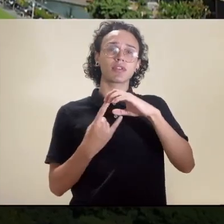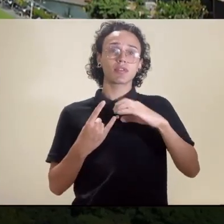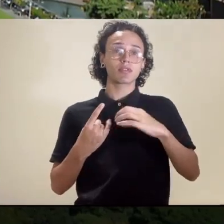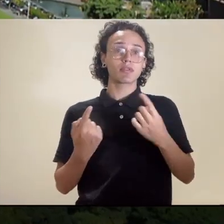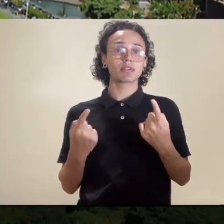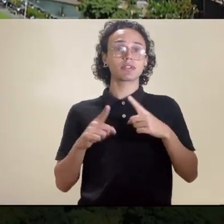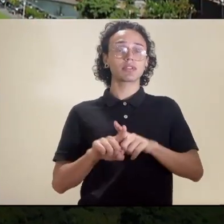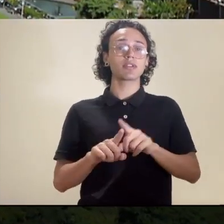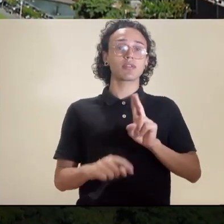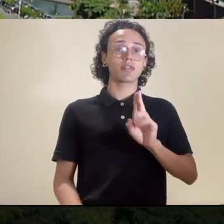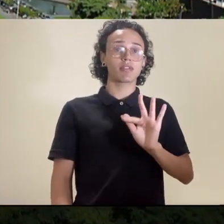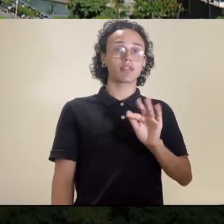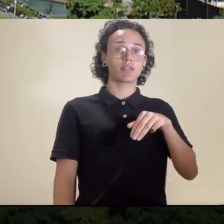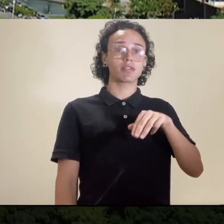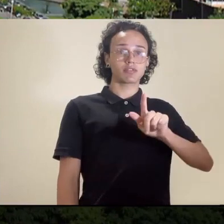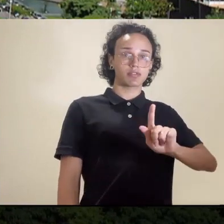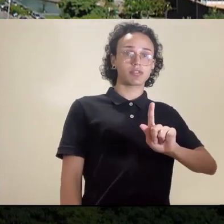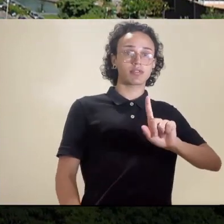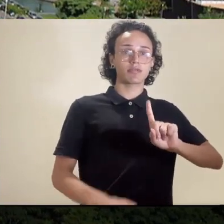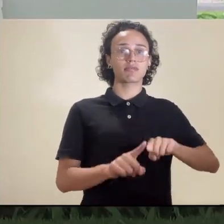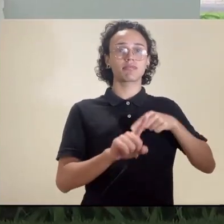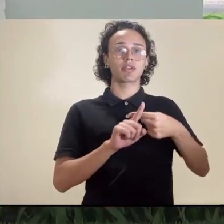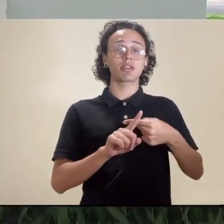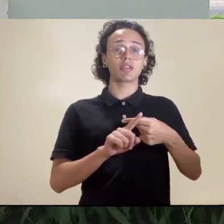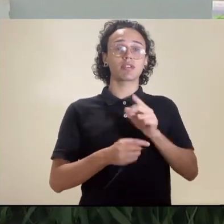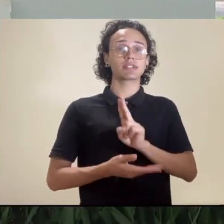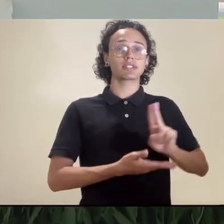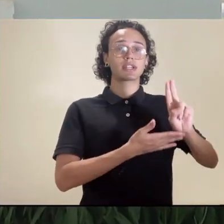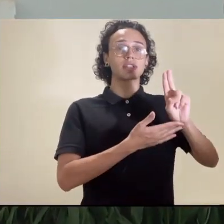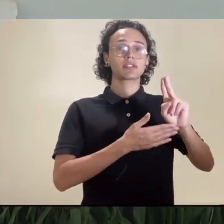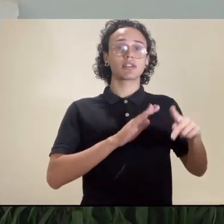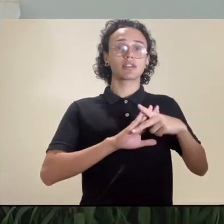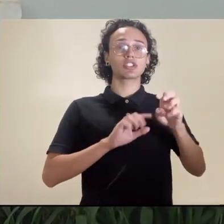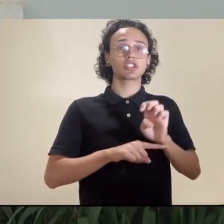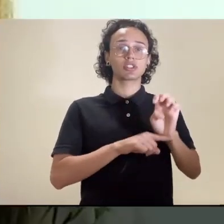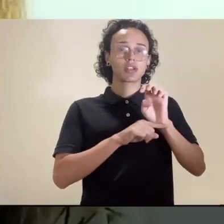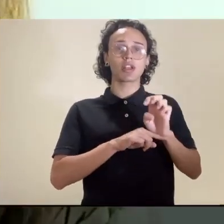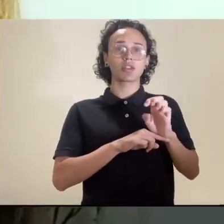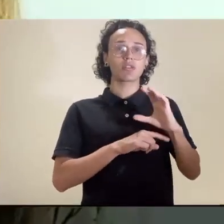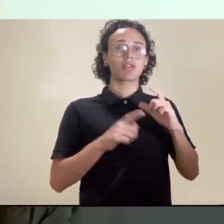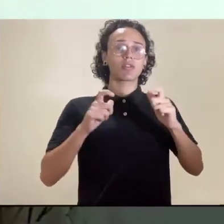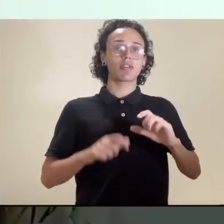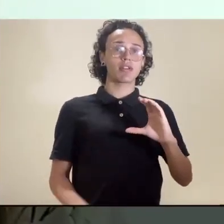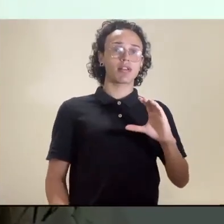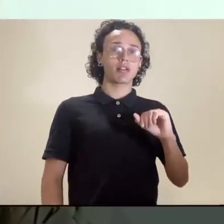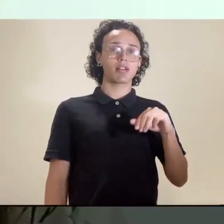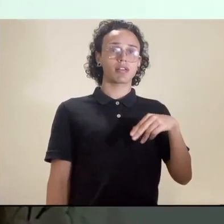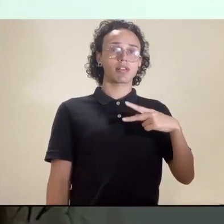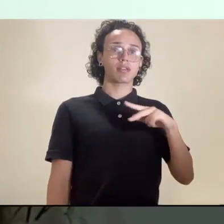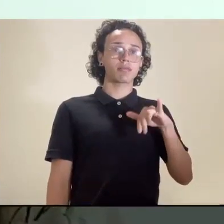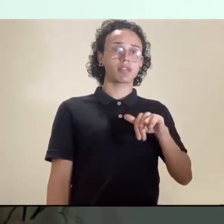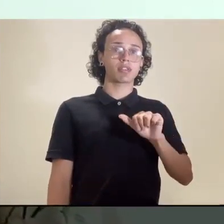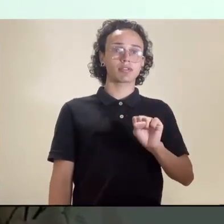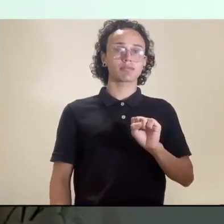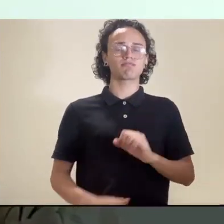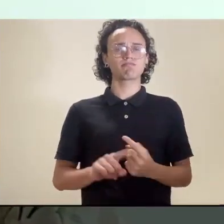em parceria com a Universidade Federal de Minas Gerais e a Universidade Estadual de Campinas. Quando nós tivemos as medidas